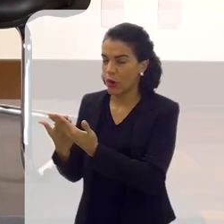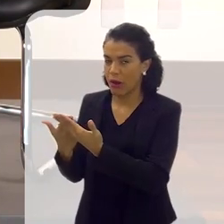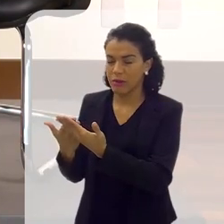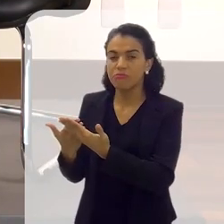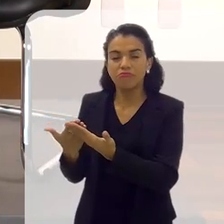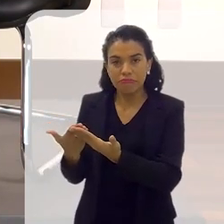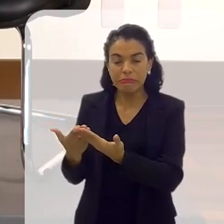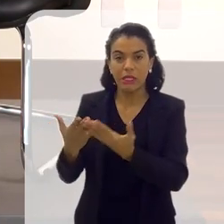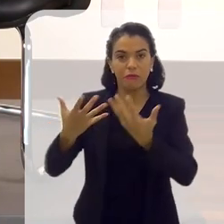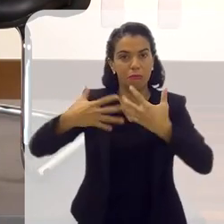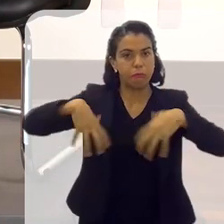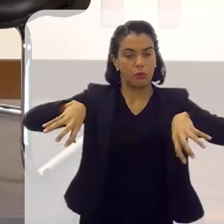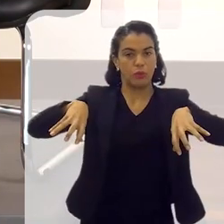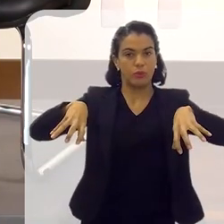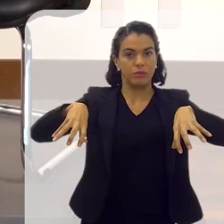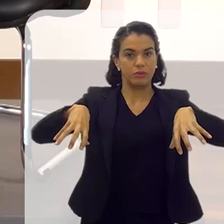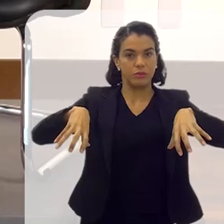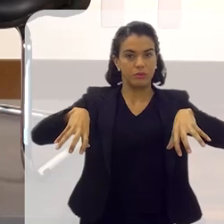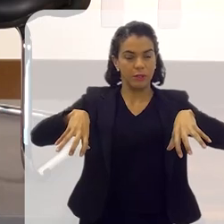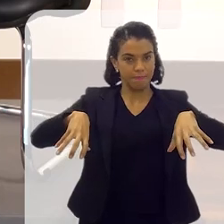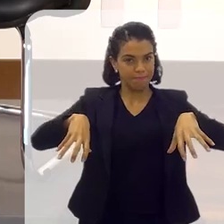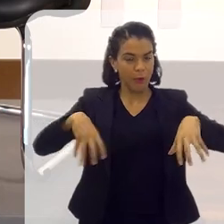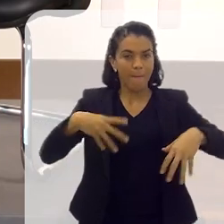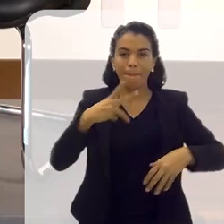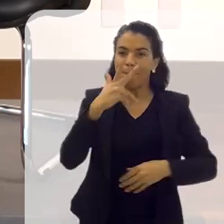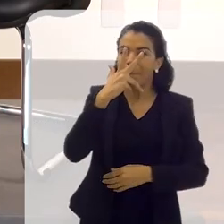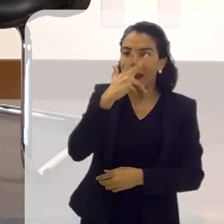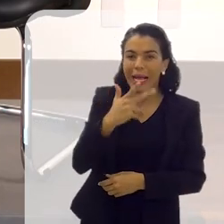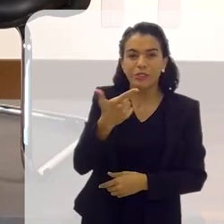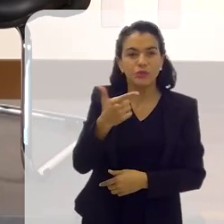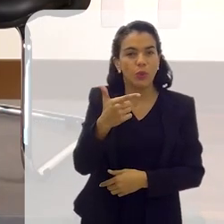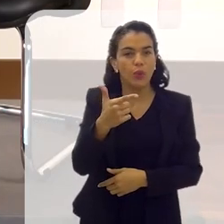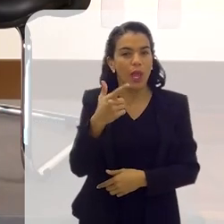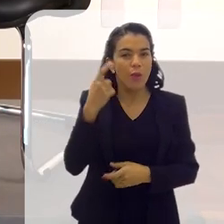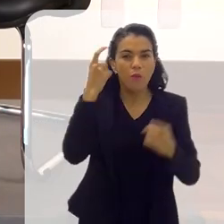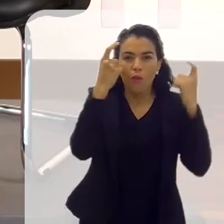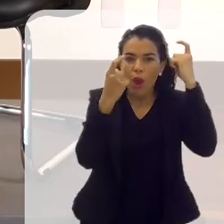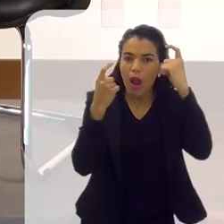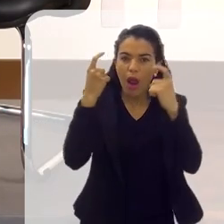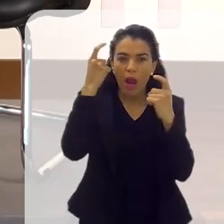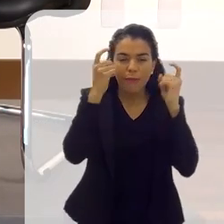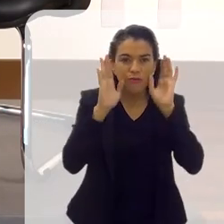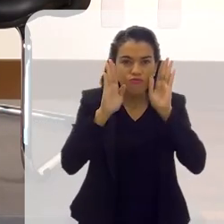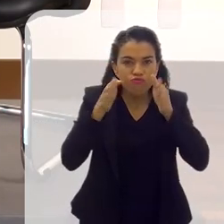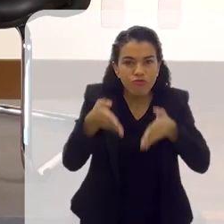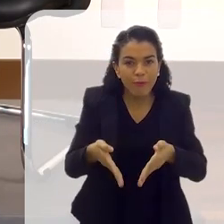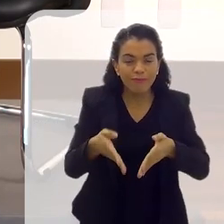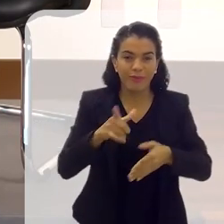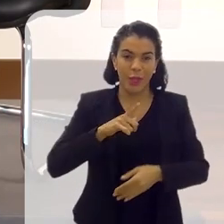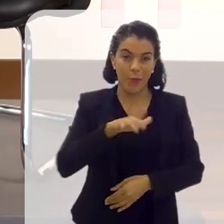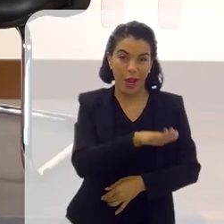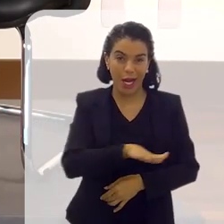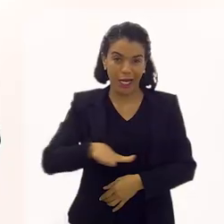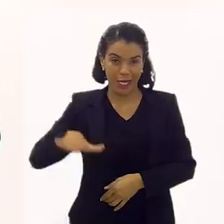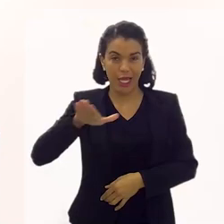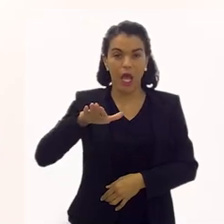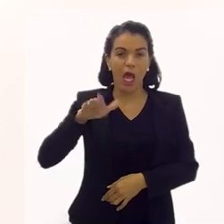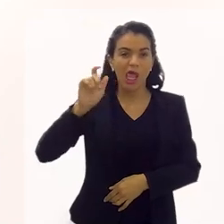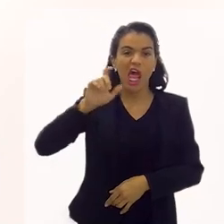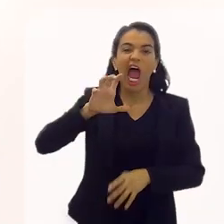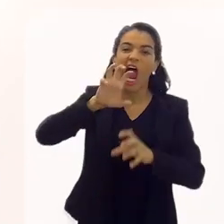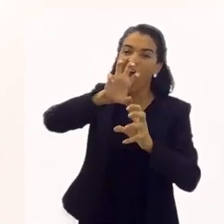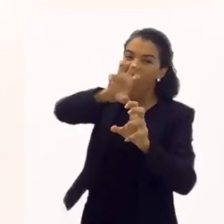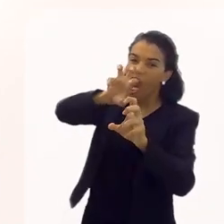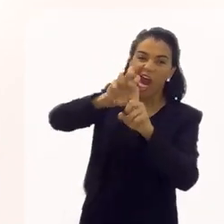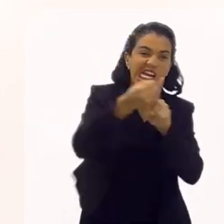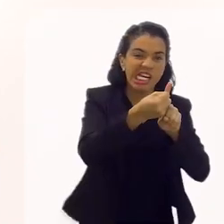aluno. Houve uma separação, como se não houvesse uma preocupação. E aí você tem aquela criança que chega na escola,